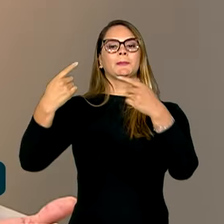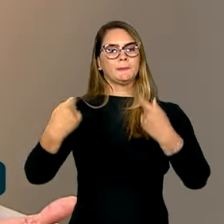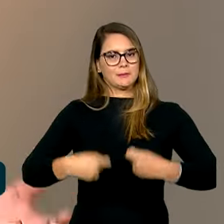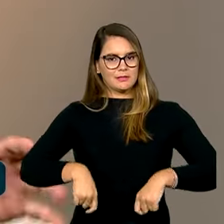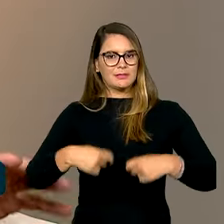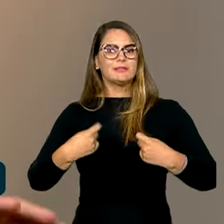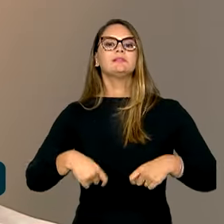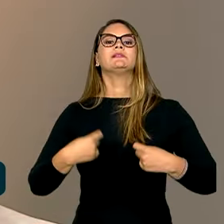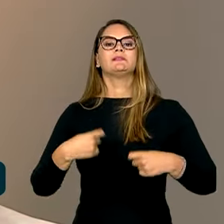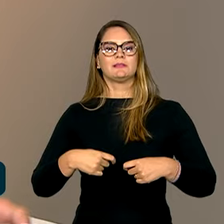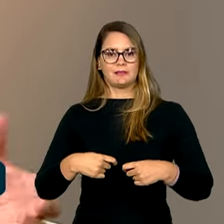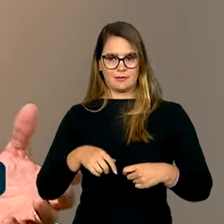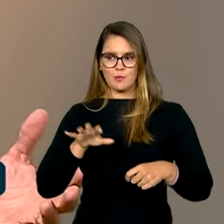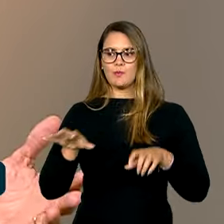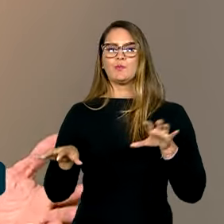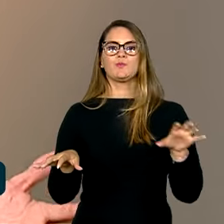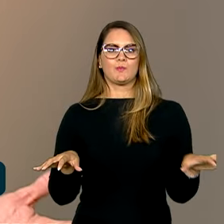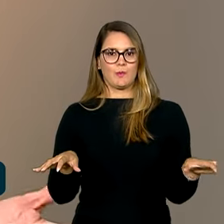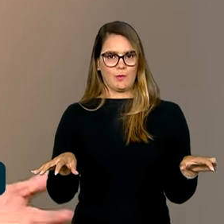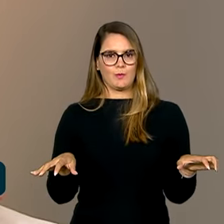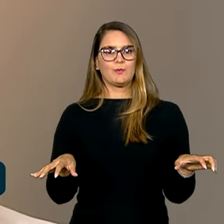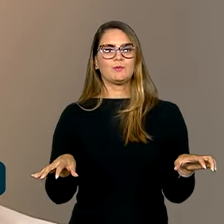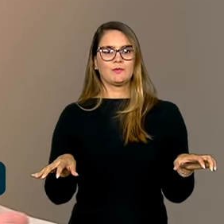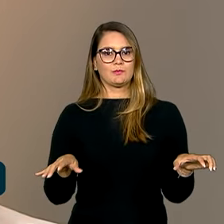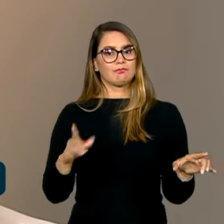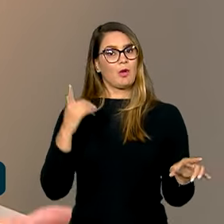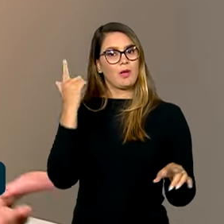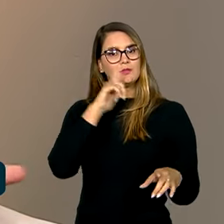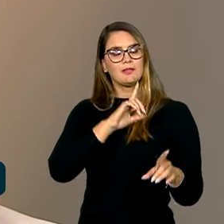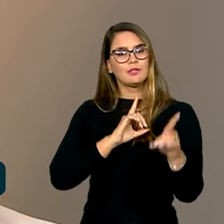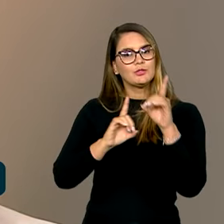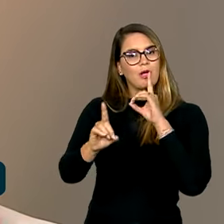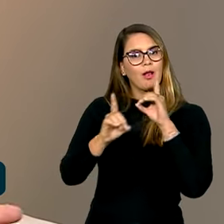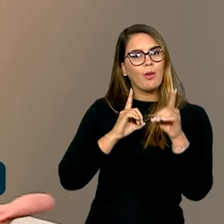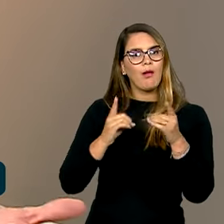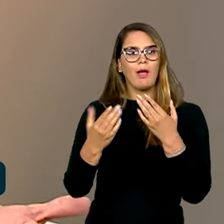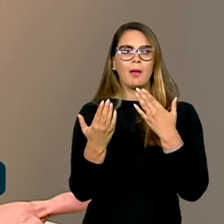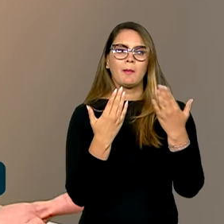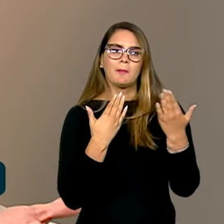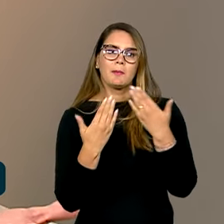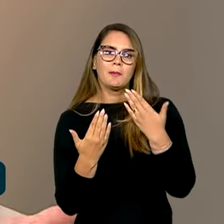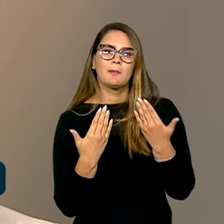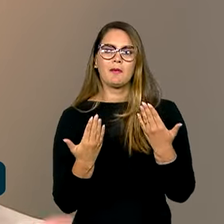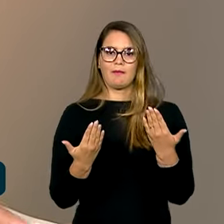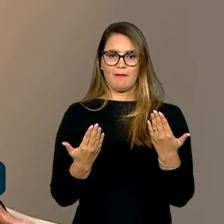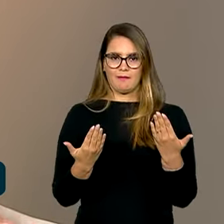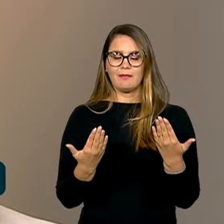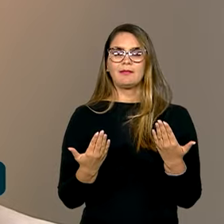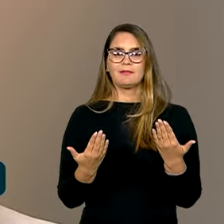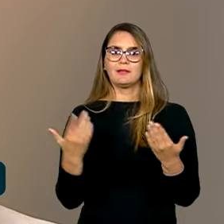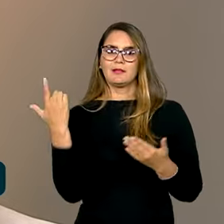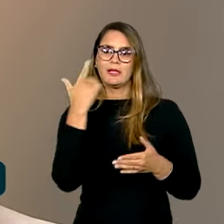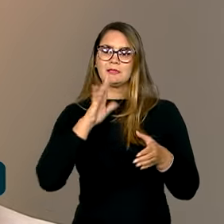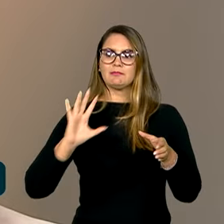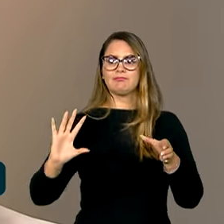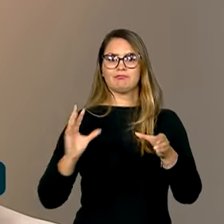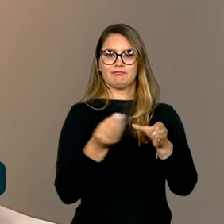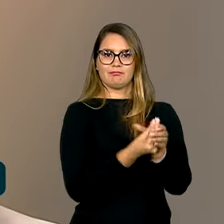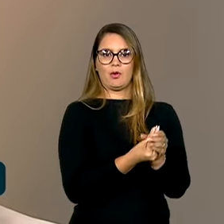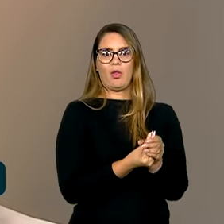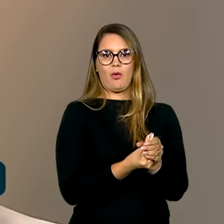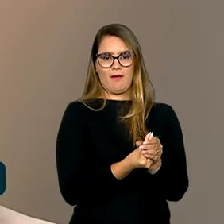necessário que os polos, eles dialoguem, eles se conversem e eles componham para